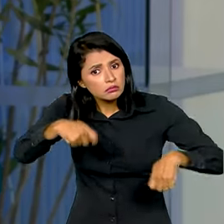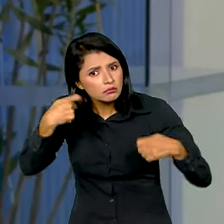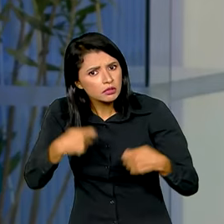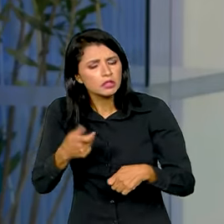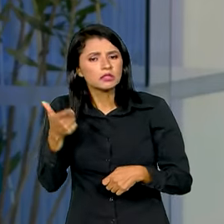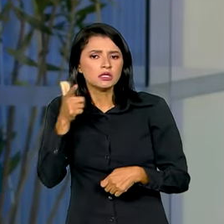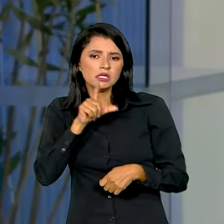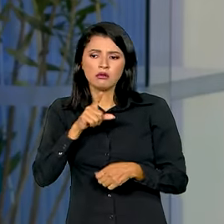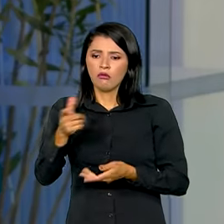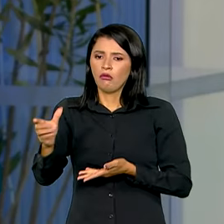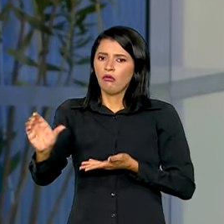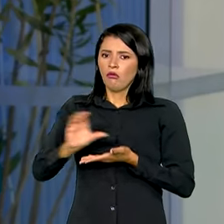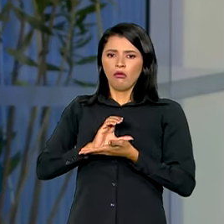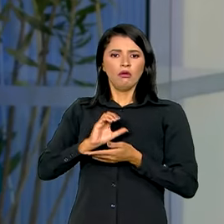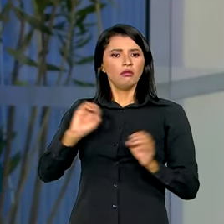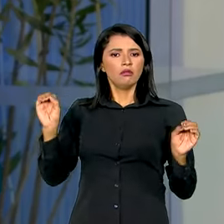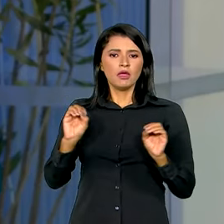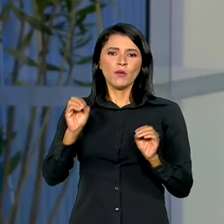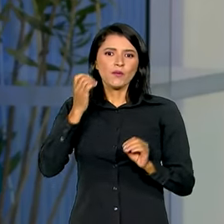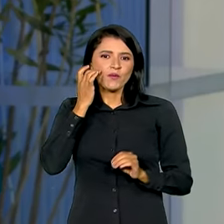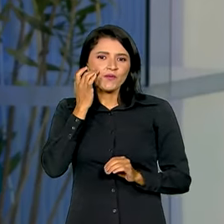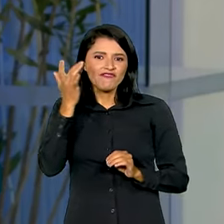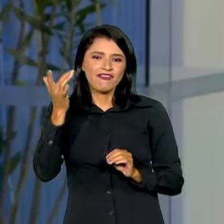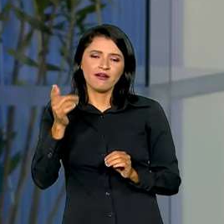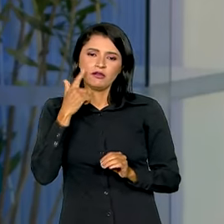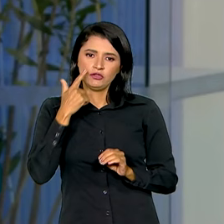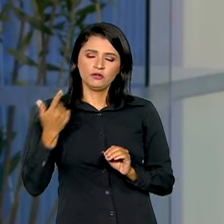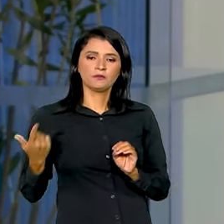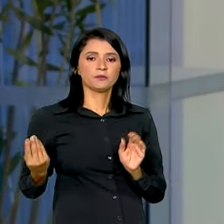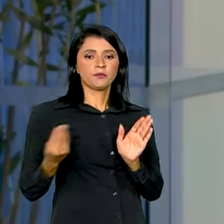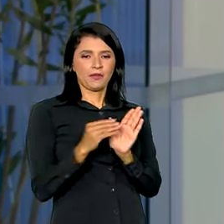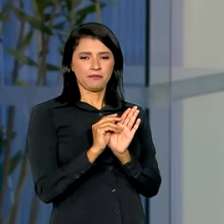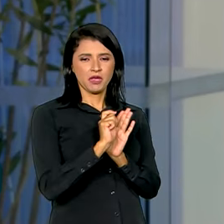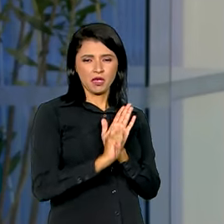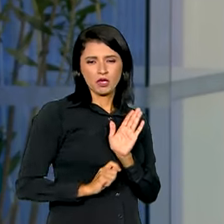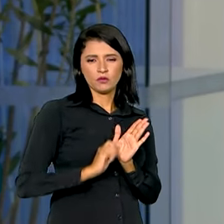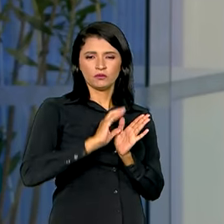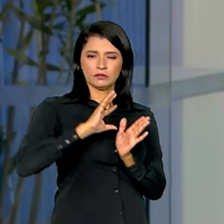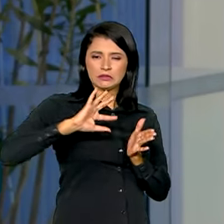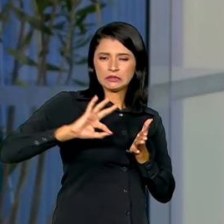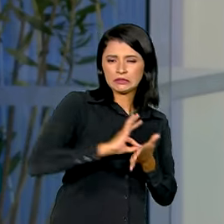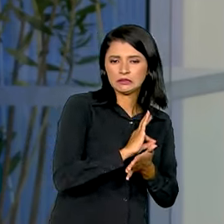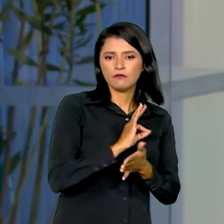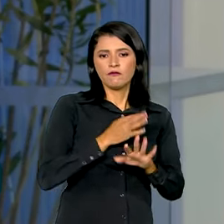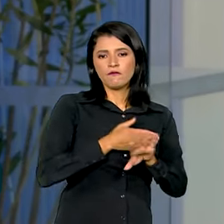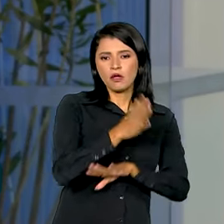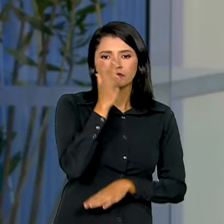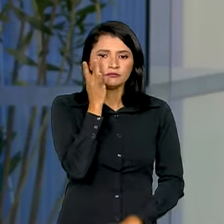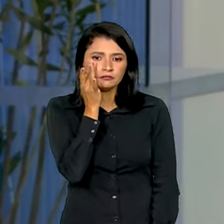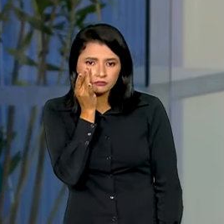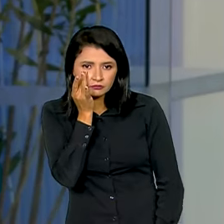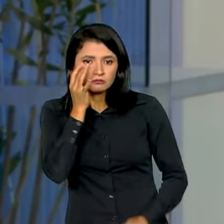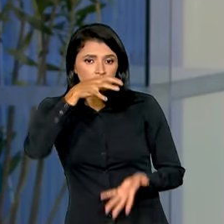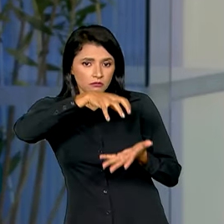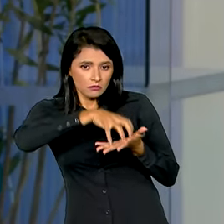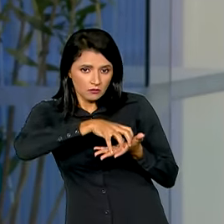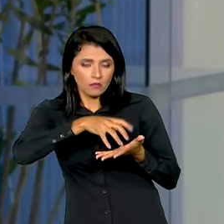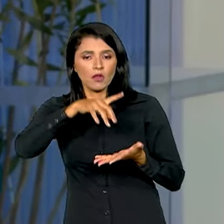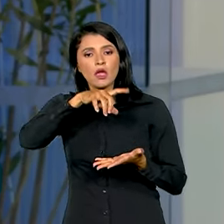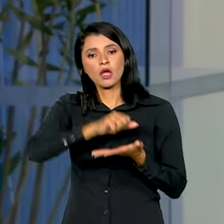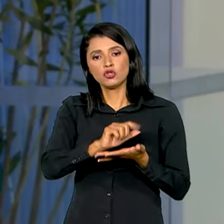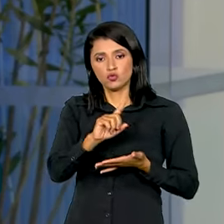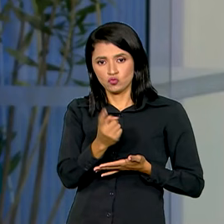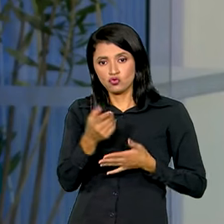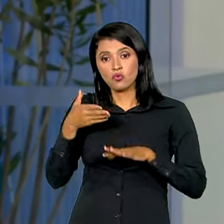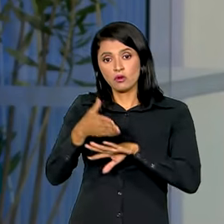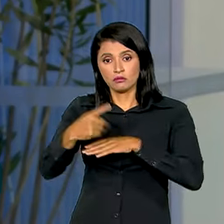benefício e não recebe, é muito simples. Primeiro, é preciso se inscrever. É preciso ir presencialmente a um posto do Cade Único na sua